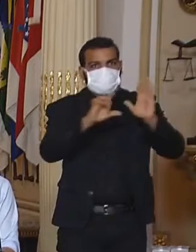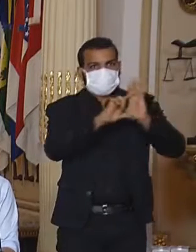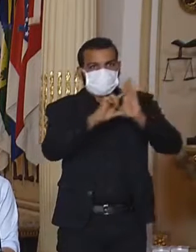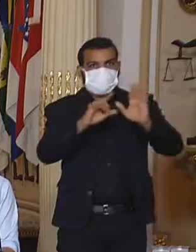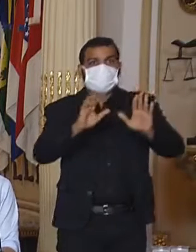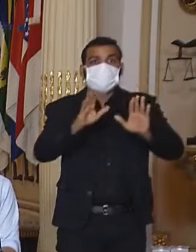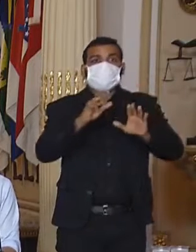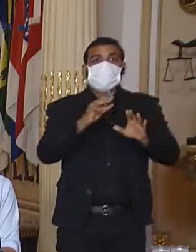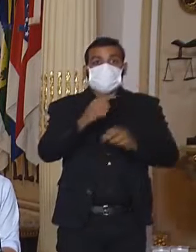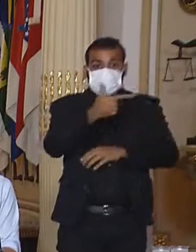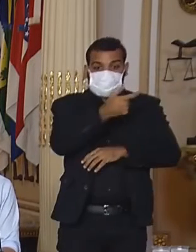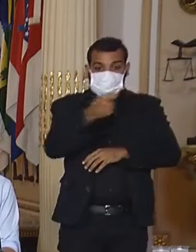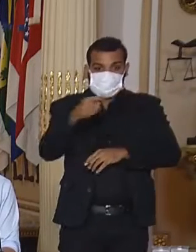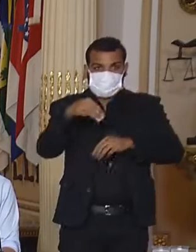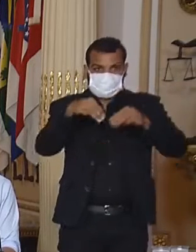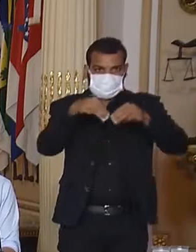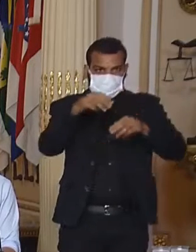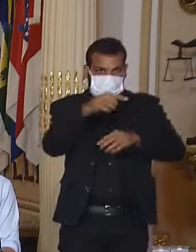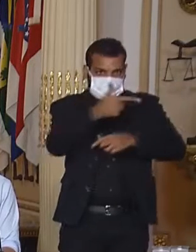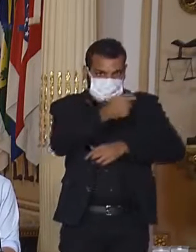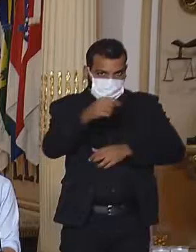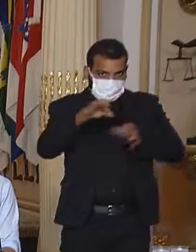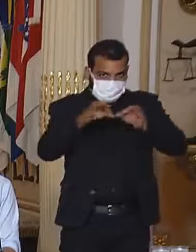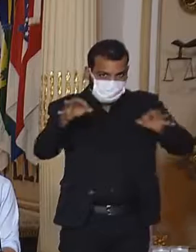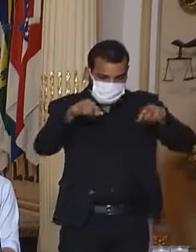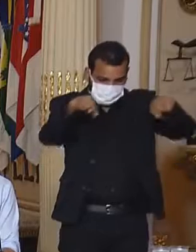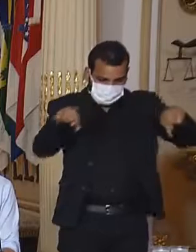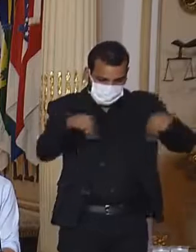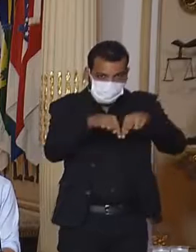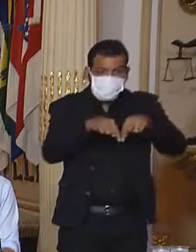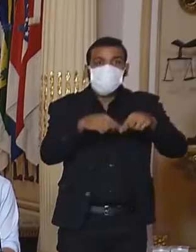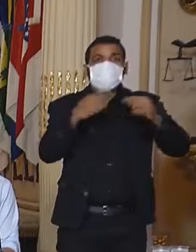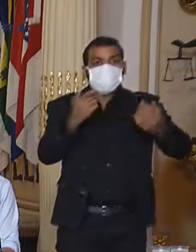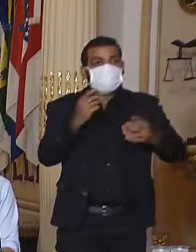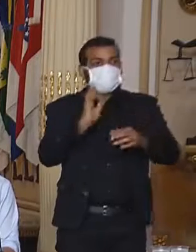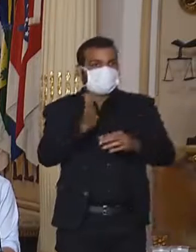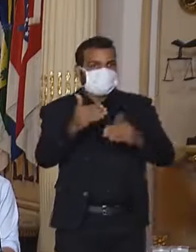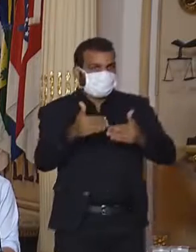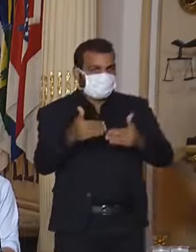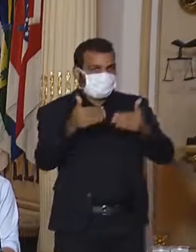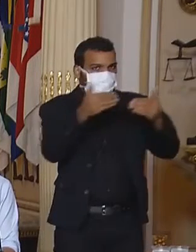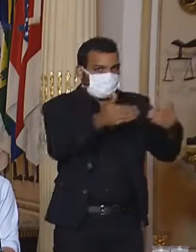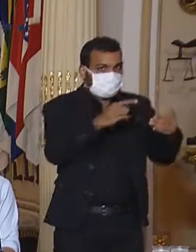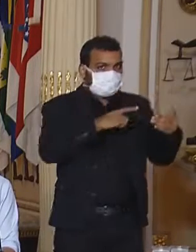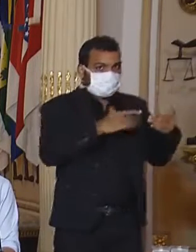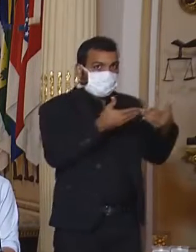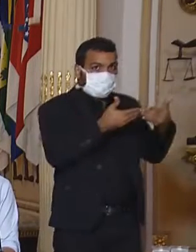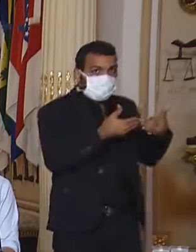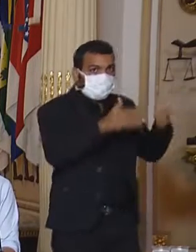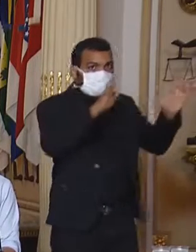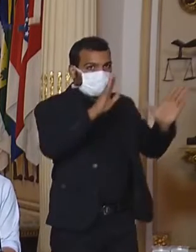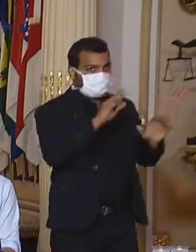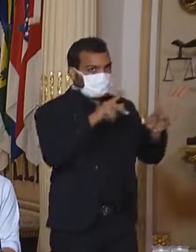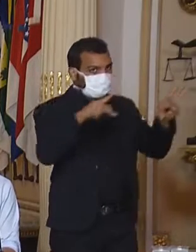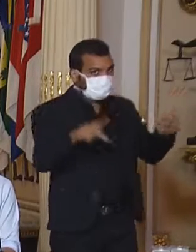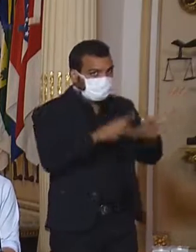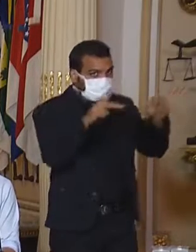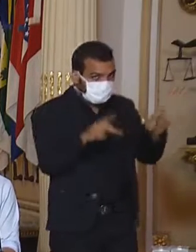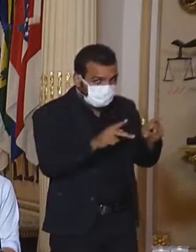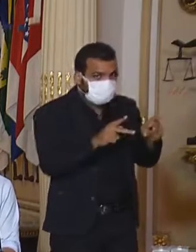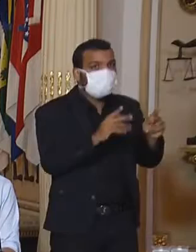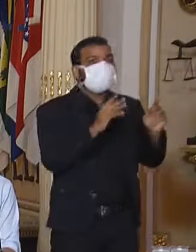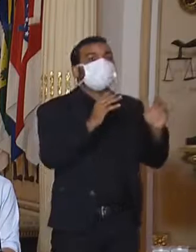quadrados, onde a gente está antecipando em uma etapa a abertura dos shoppings e